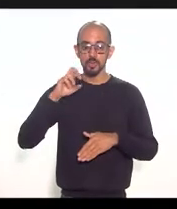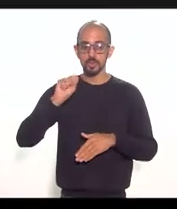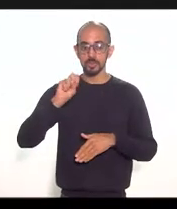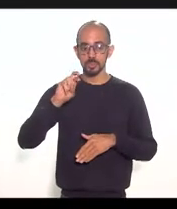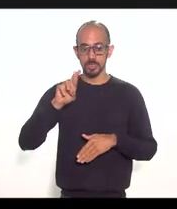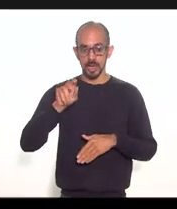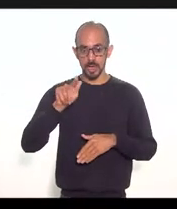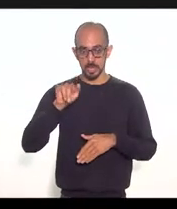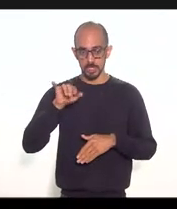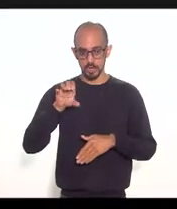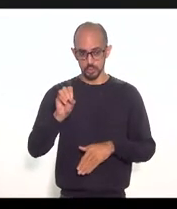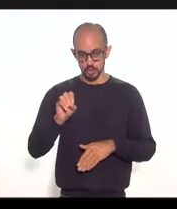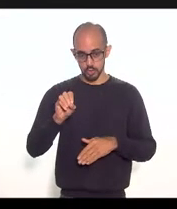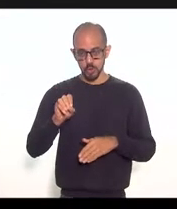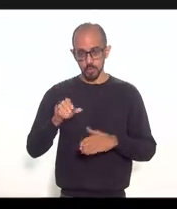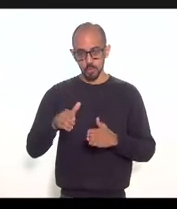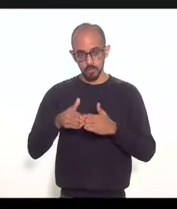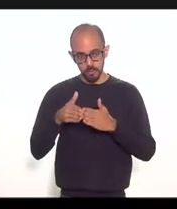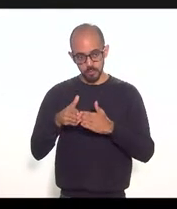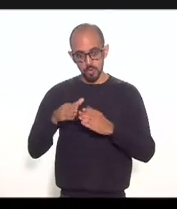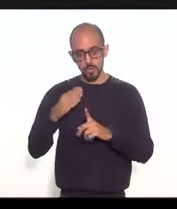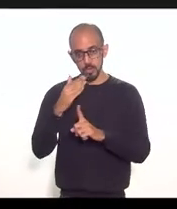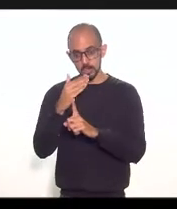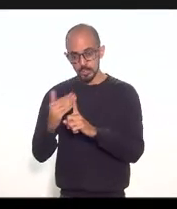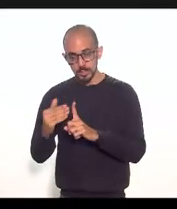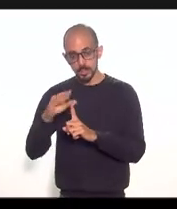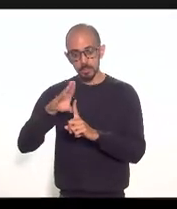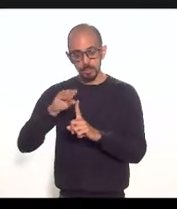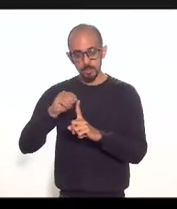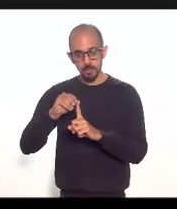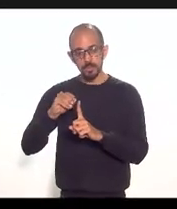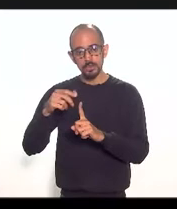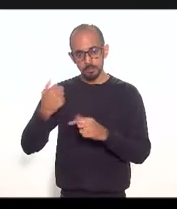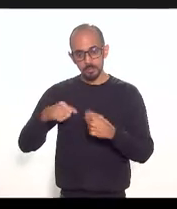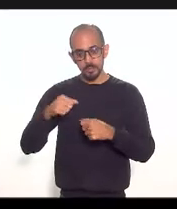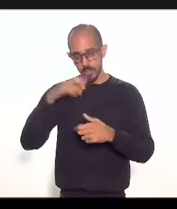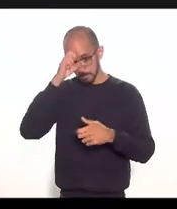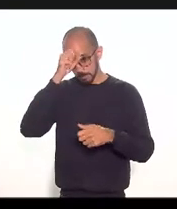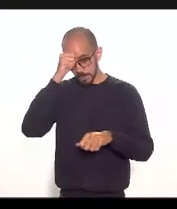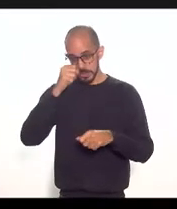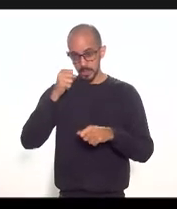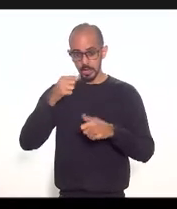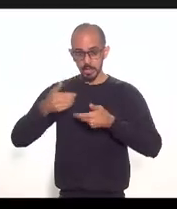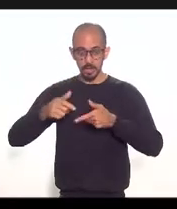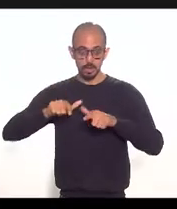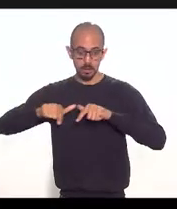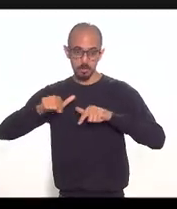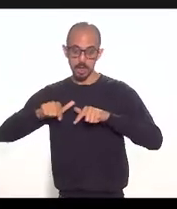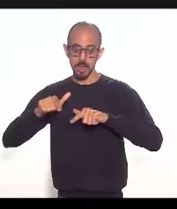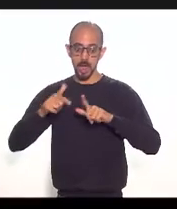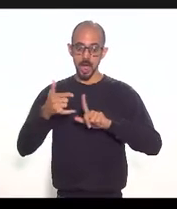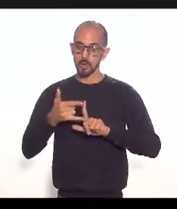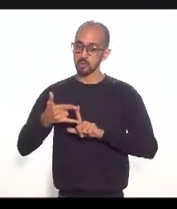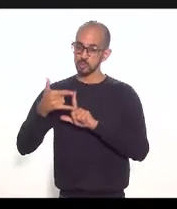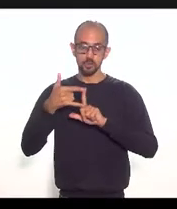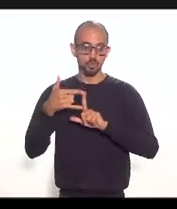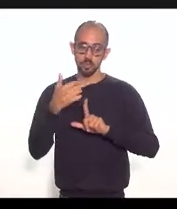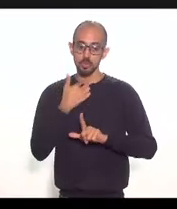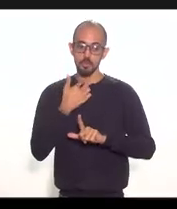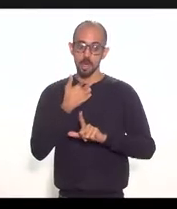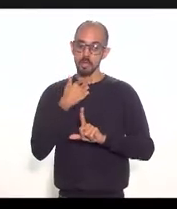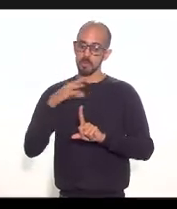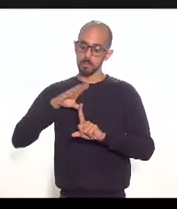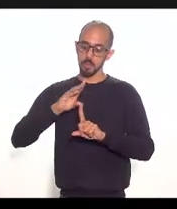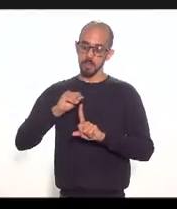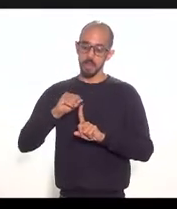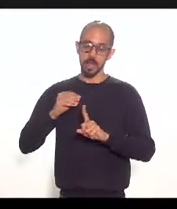desliga seu microfone. As pessoas têm que aprender a trabalhar com o Zoom. Não pode ficar ligada no Zoom com o microfone aberto e batendo